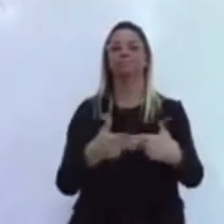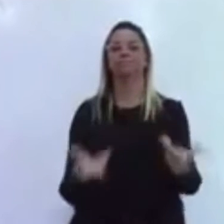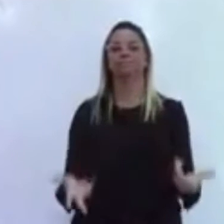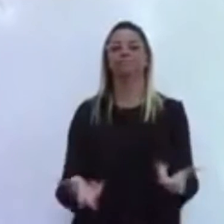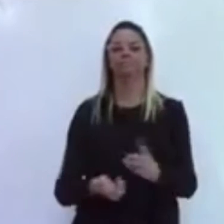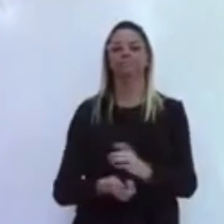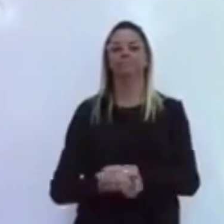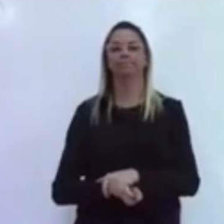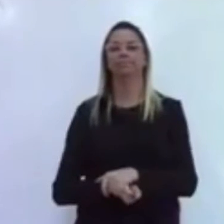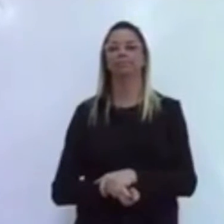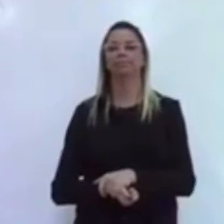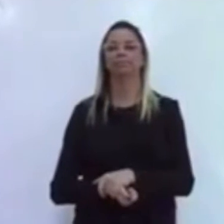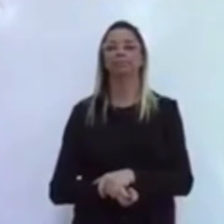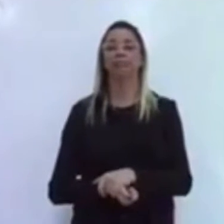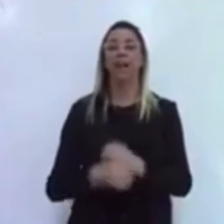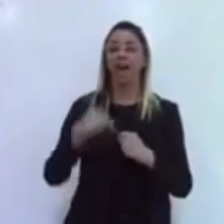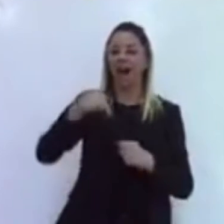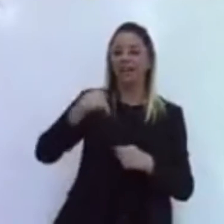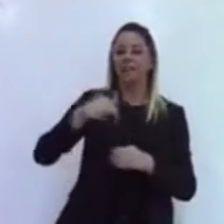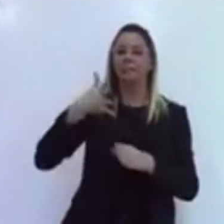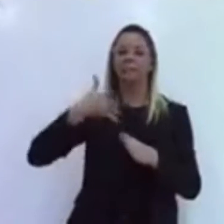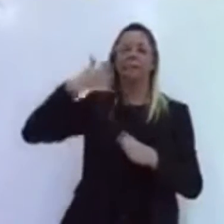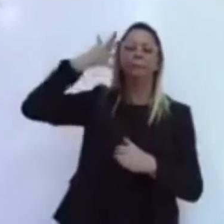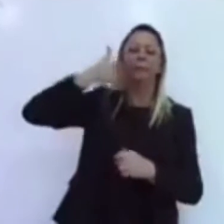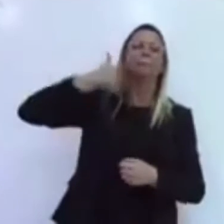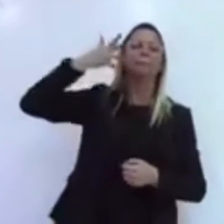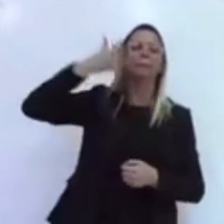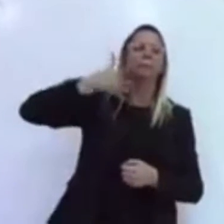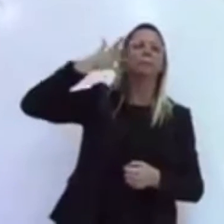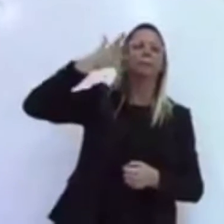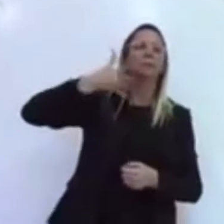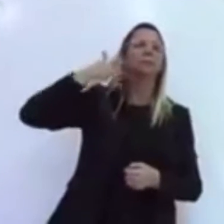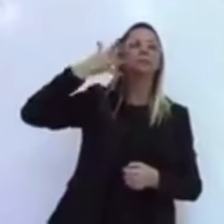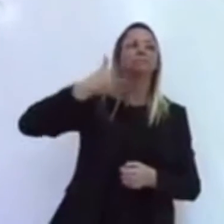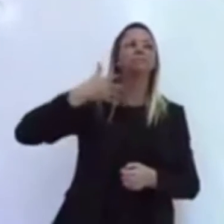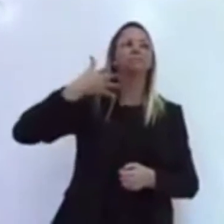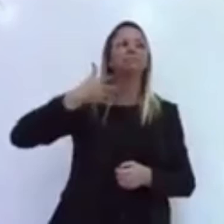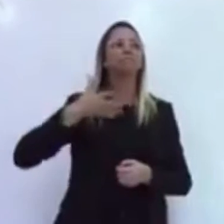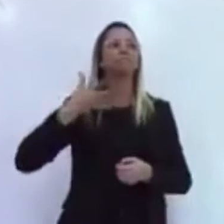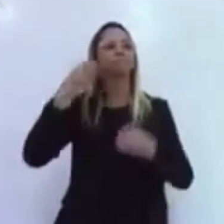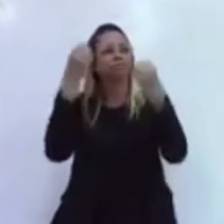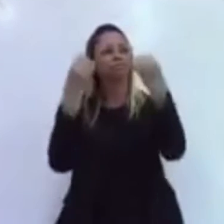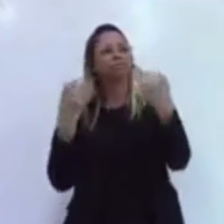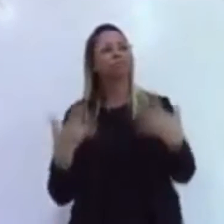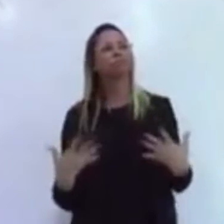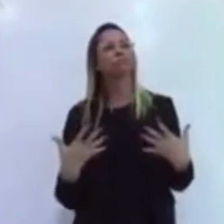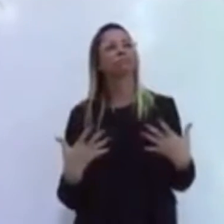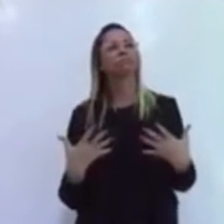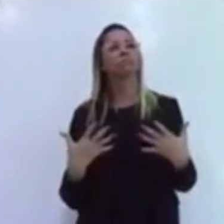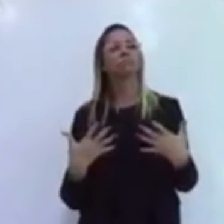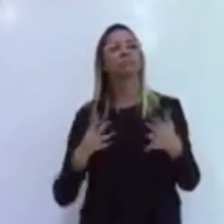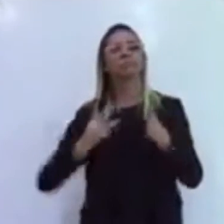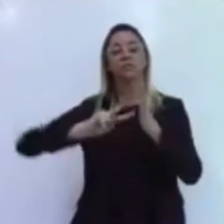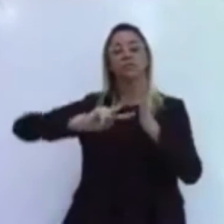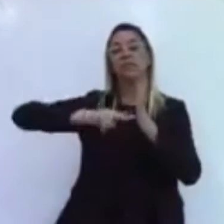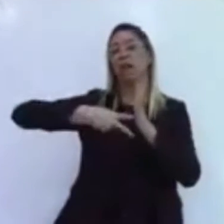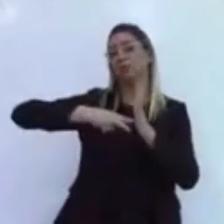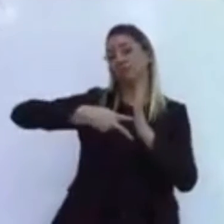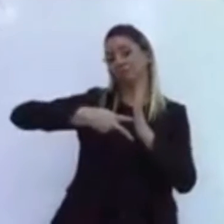Aqui se falavam do cemitério municipal.